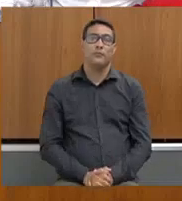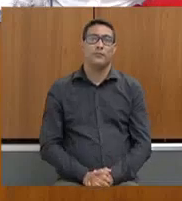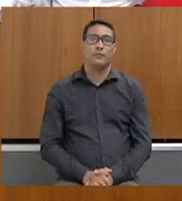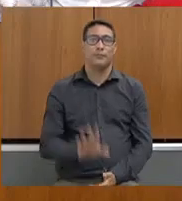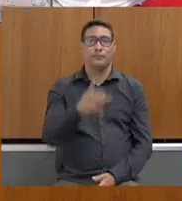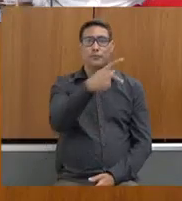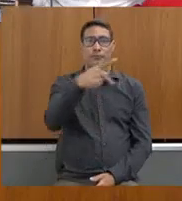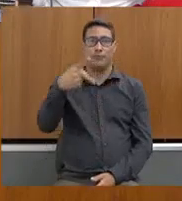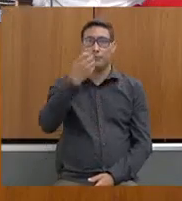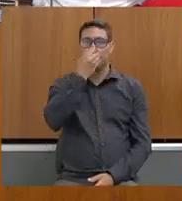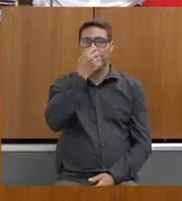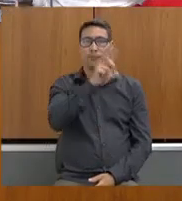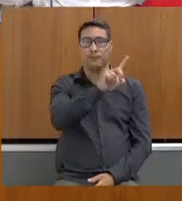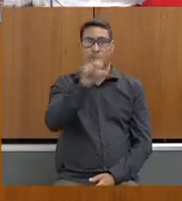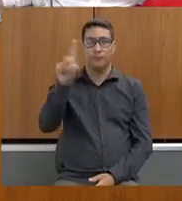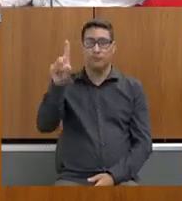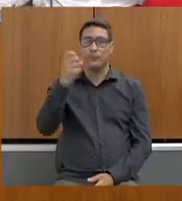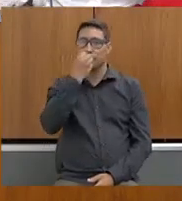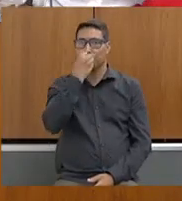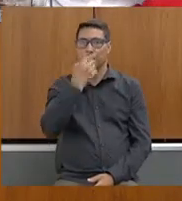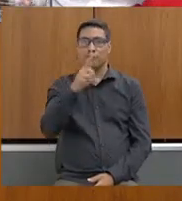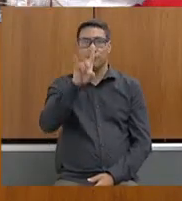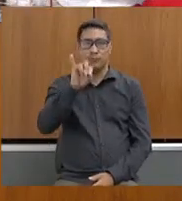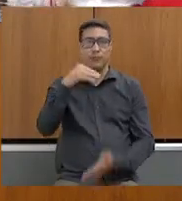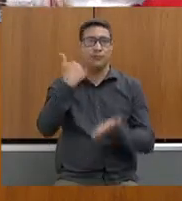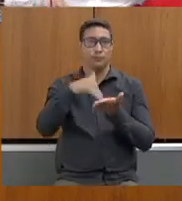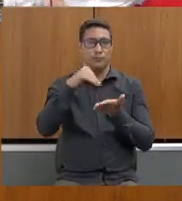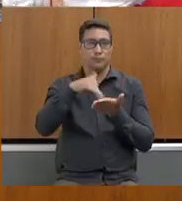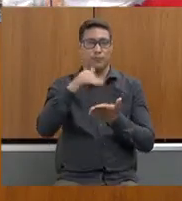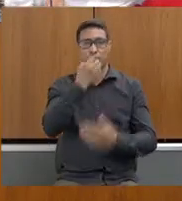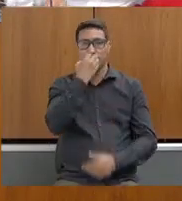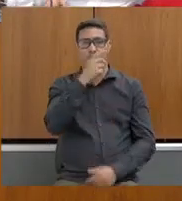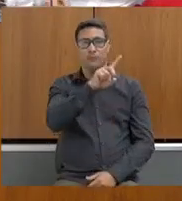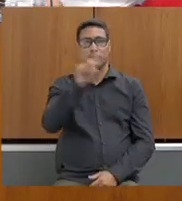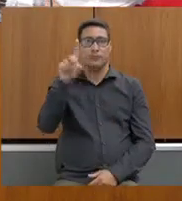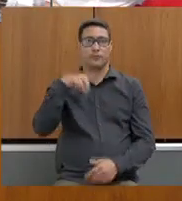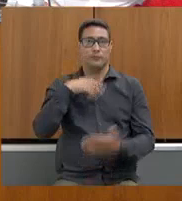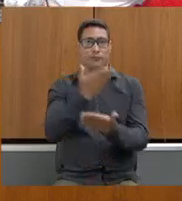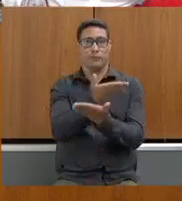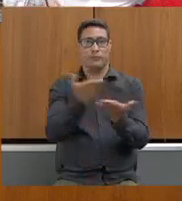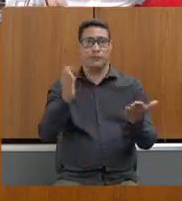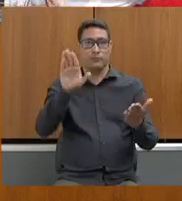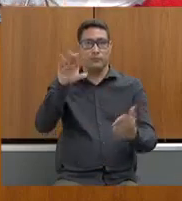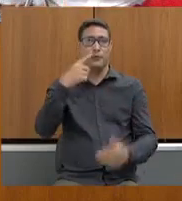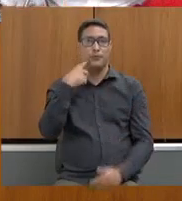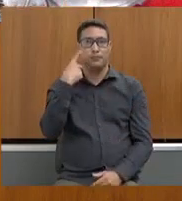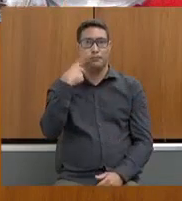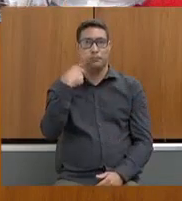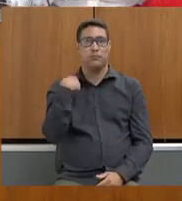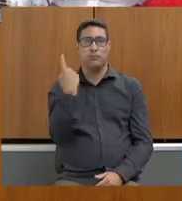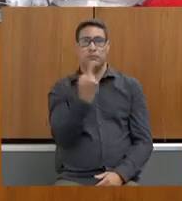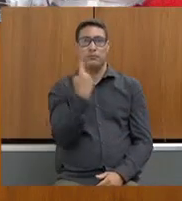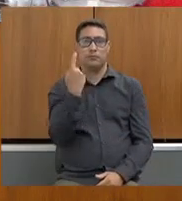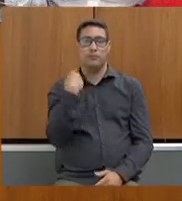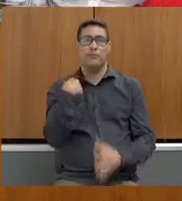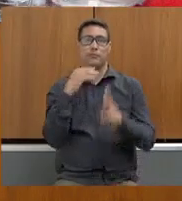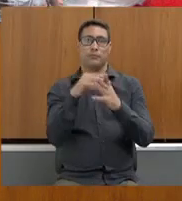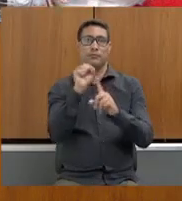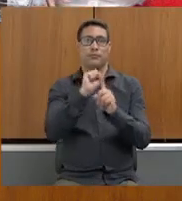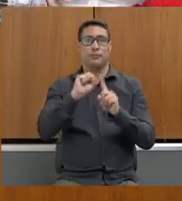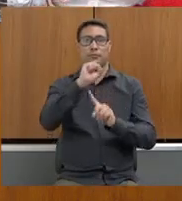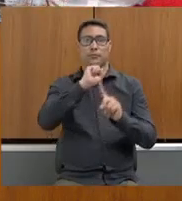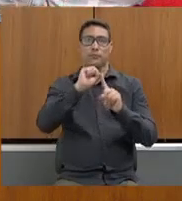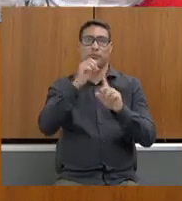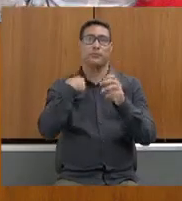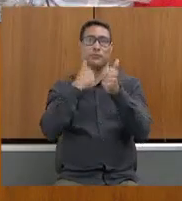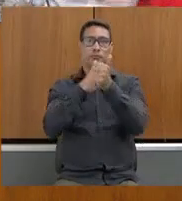Presidente, bom dia. Bom dia, secretária. Bom dia a todos os colegas parlamentares. Onde é toda a sociedade que acompanha o